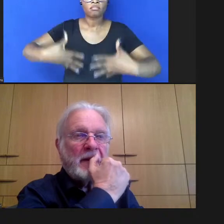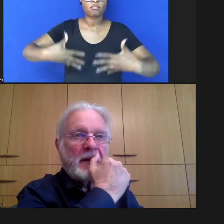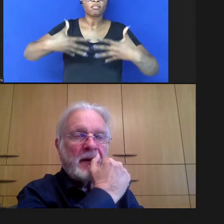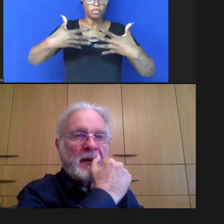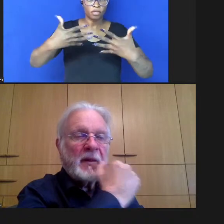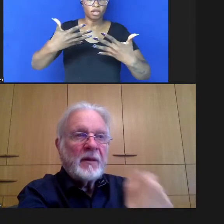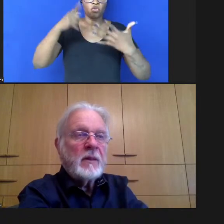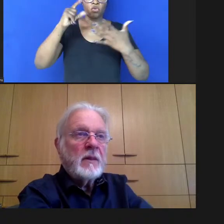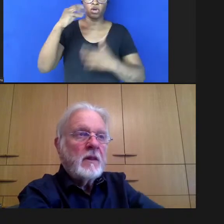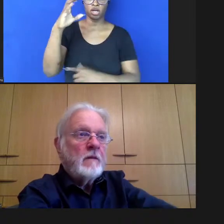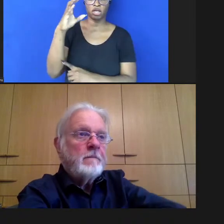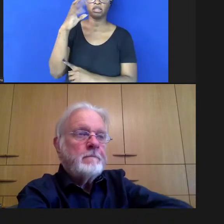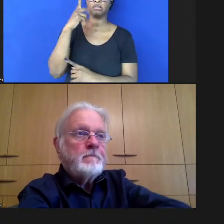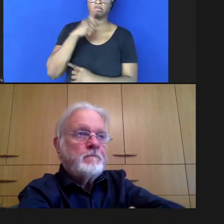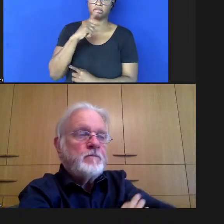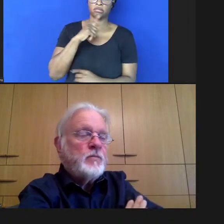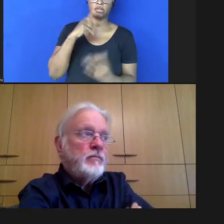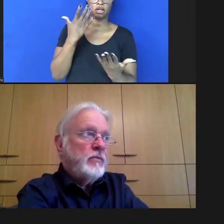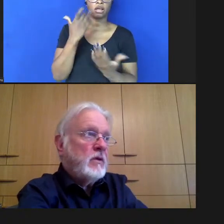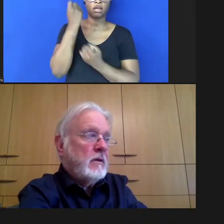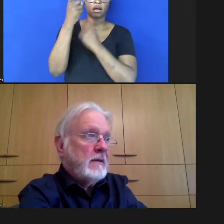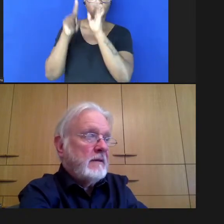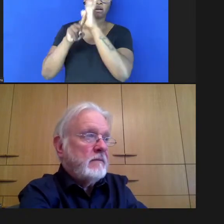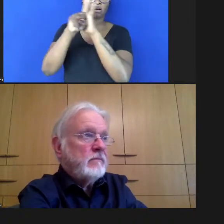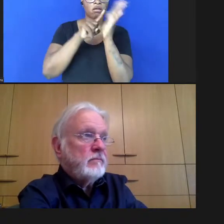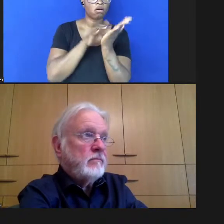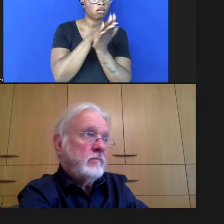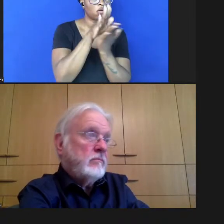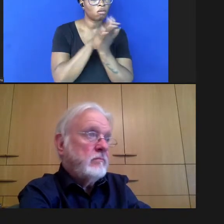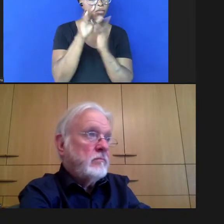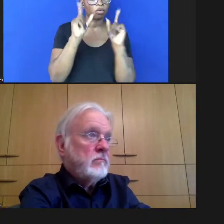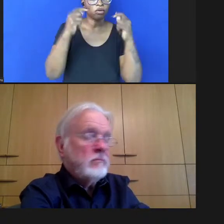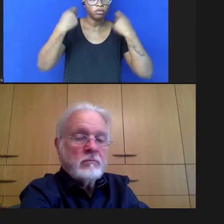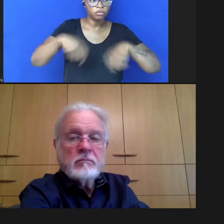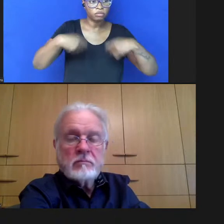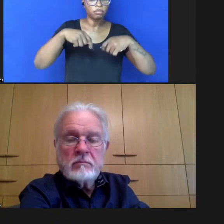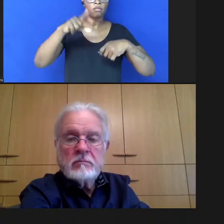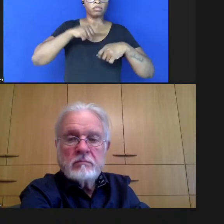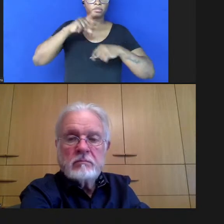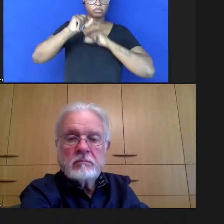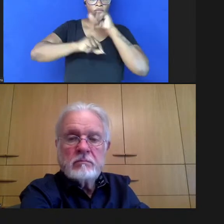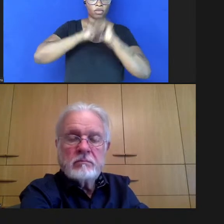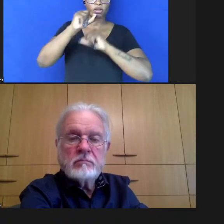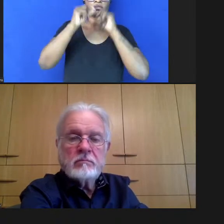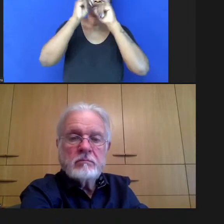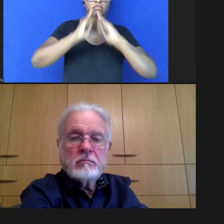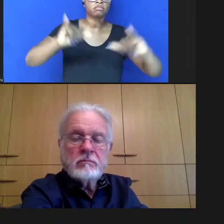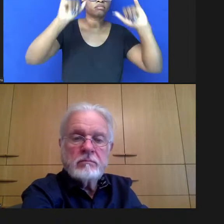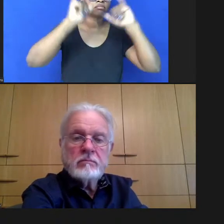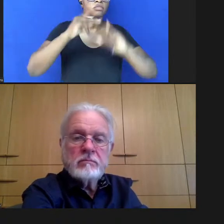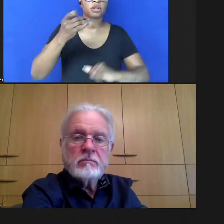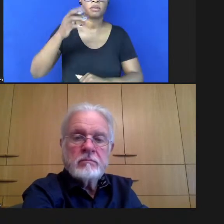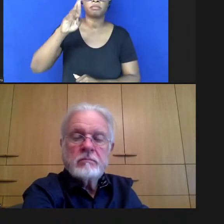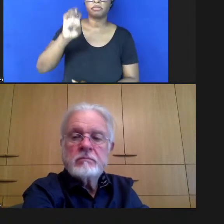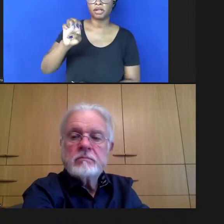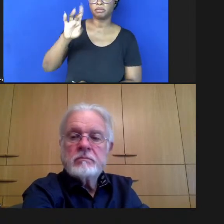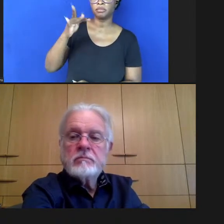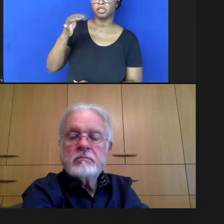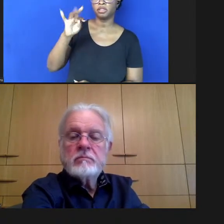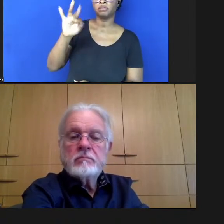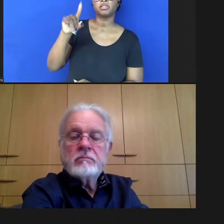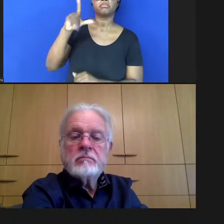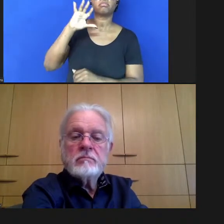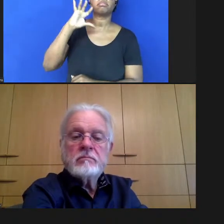ciência e algumas pesquisas publicadas ainda em pré-print foram amplamente divulgadas algumas delas com resultados